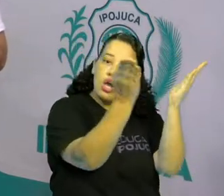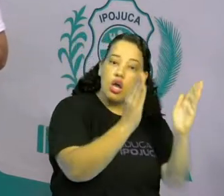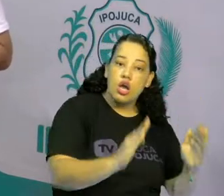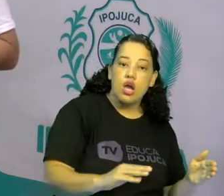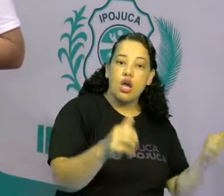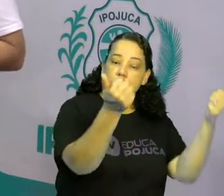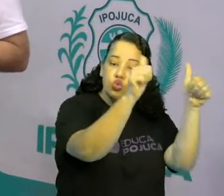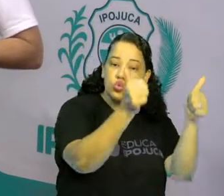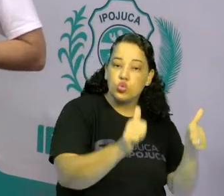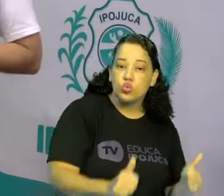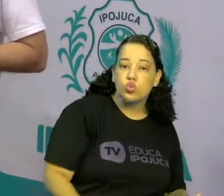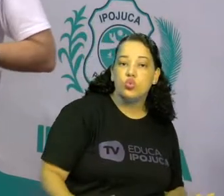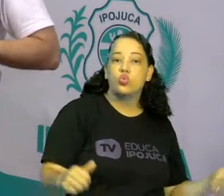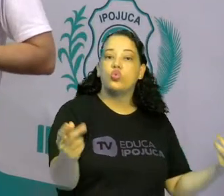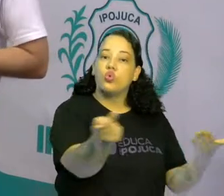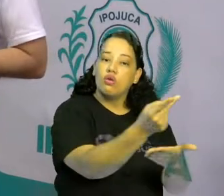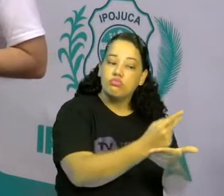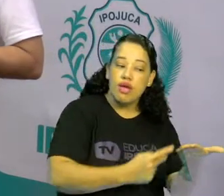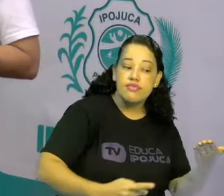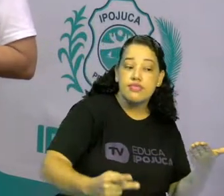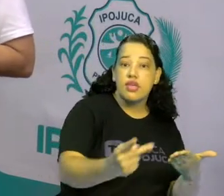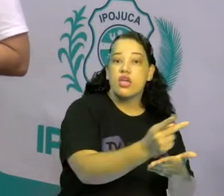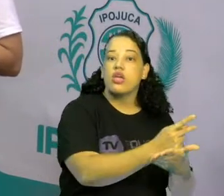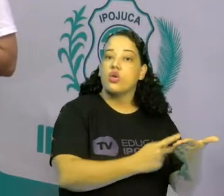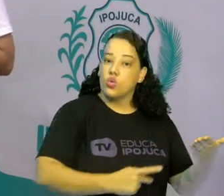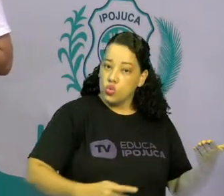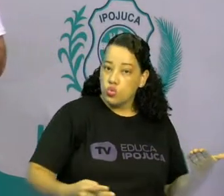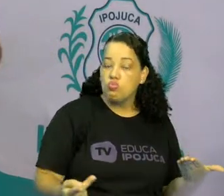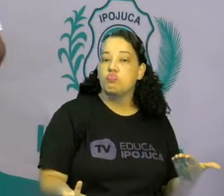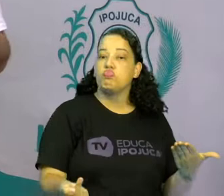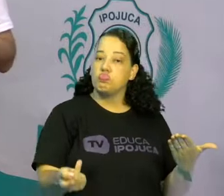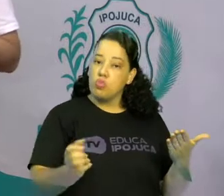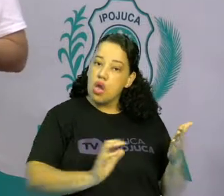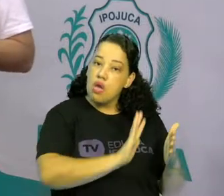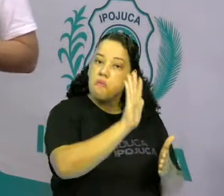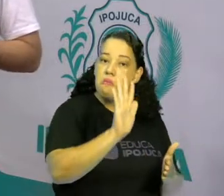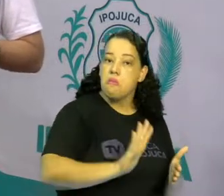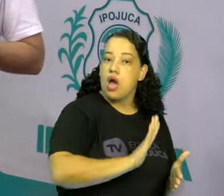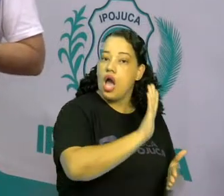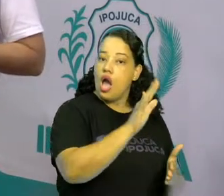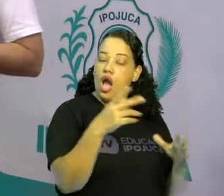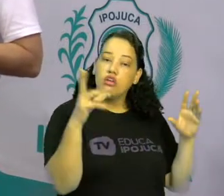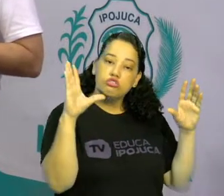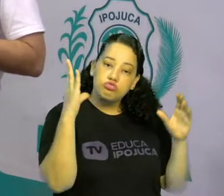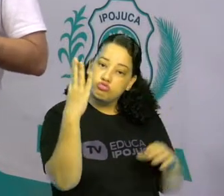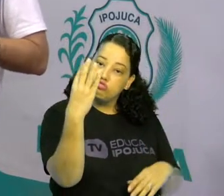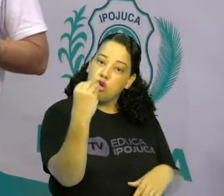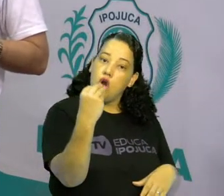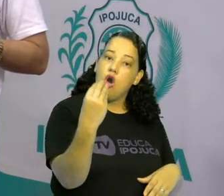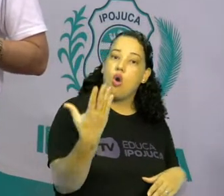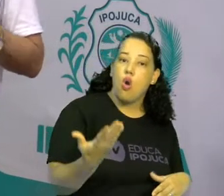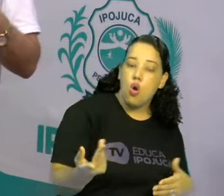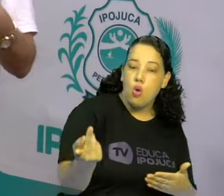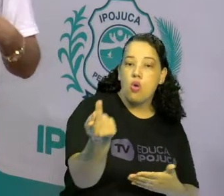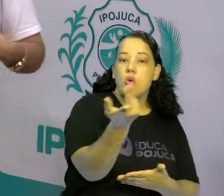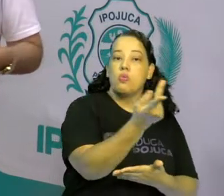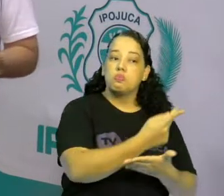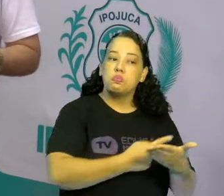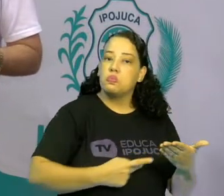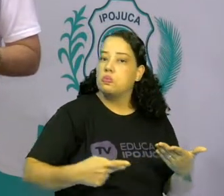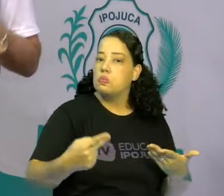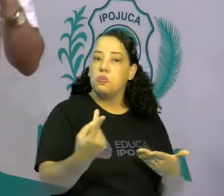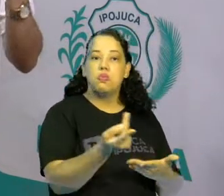dos desenhos, legal, né? Quer desenhar, né, criança? Gravuras, fotografias e artes gráficas e